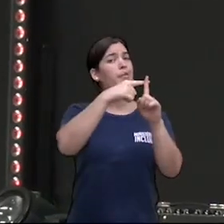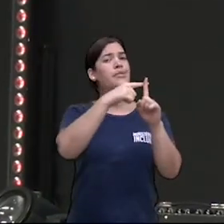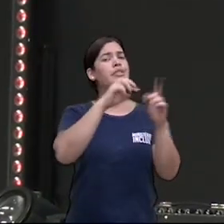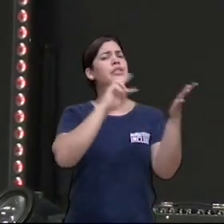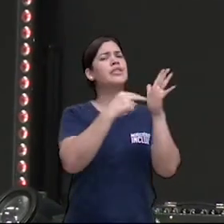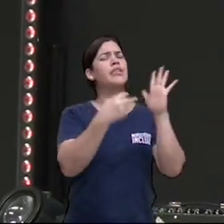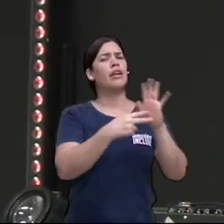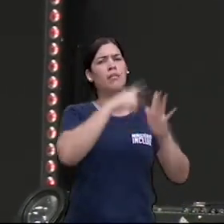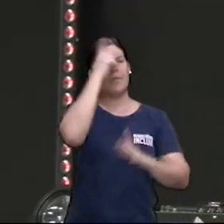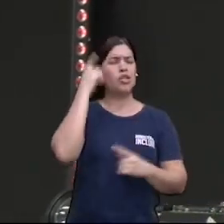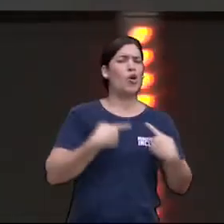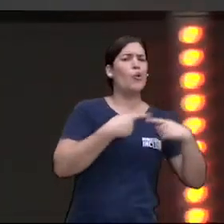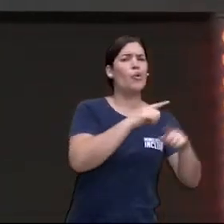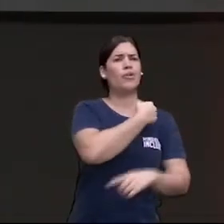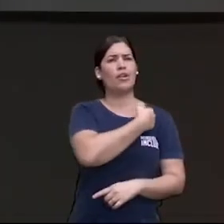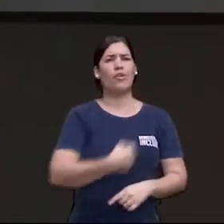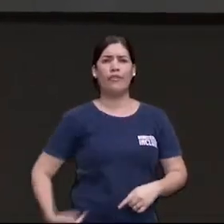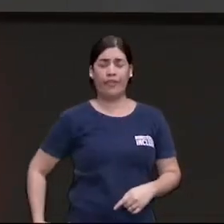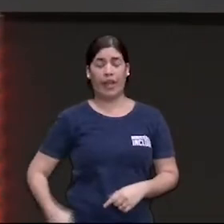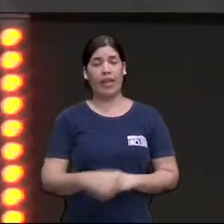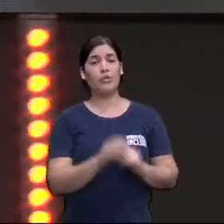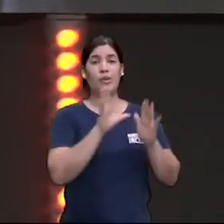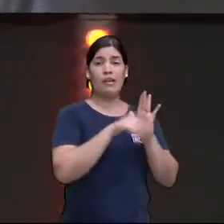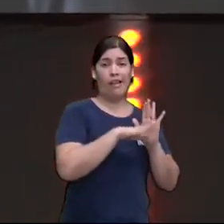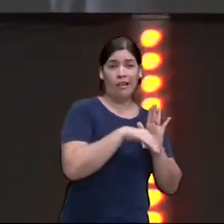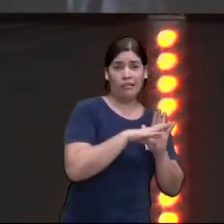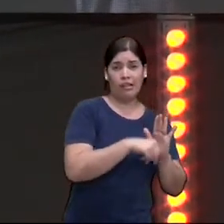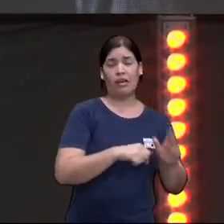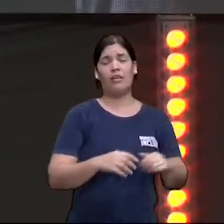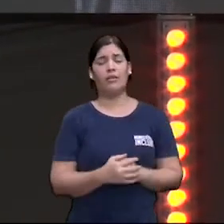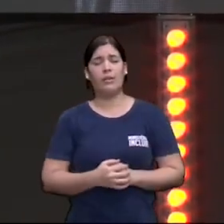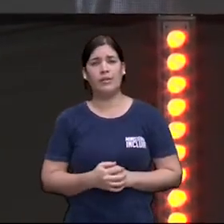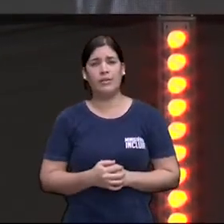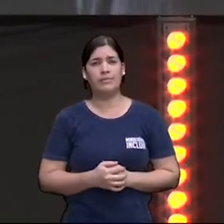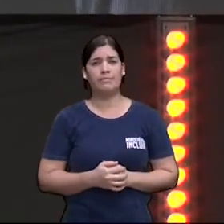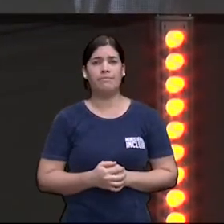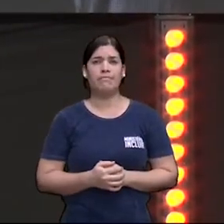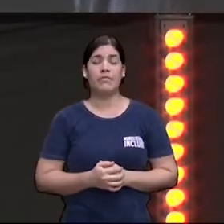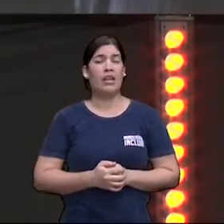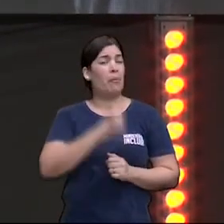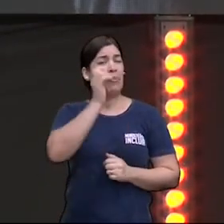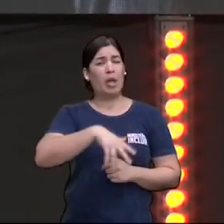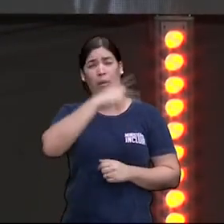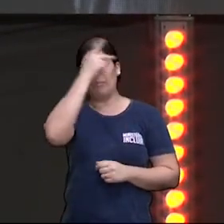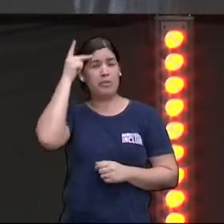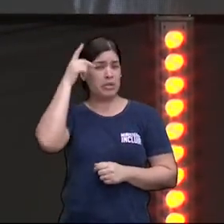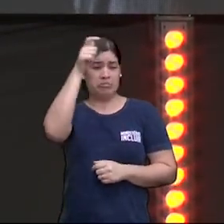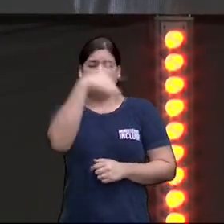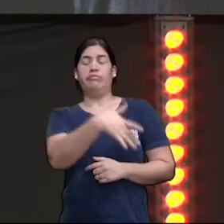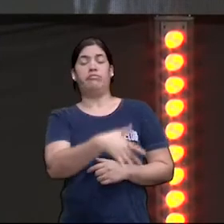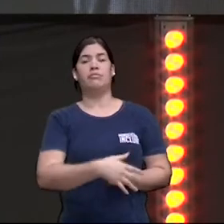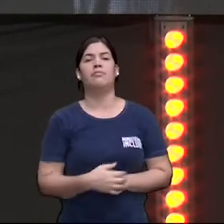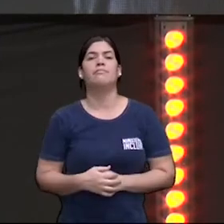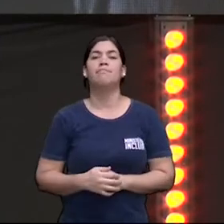governo, para o ladrão mais abominável. Só